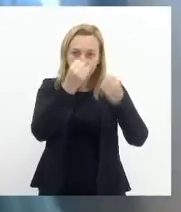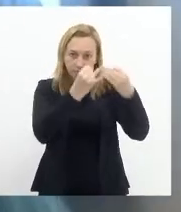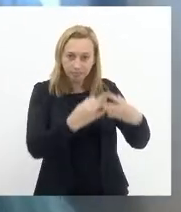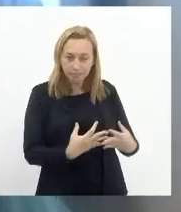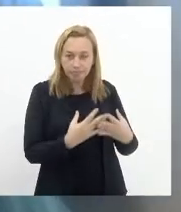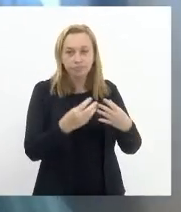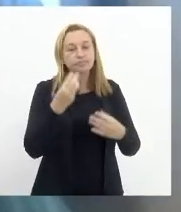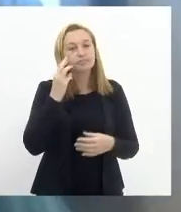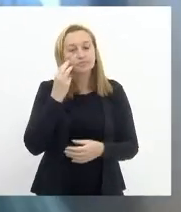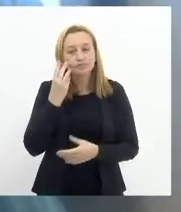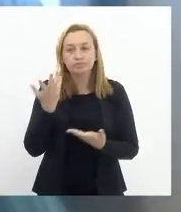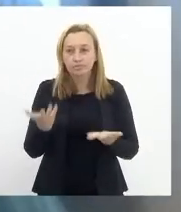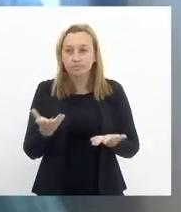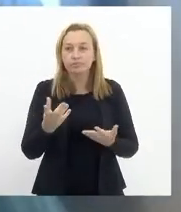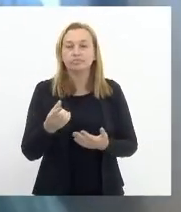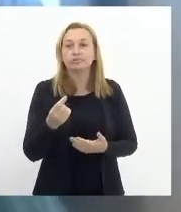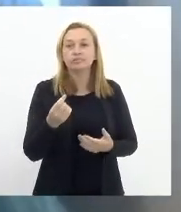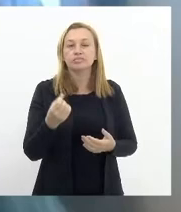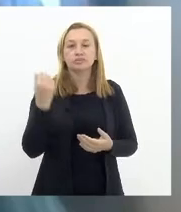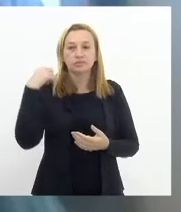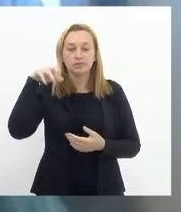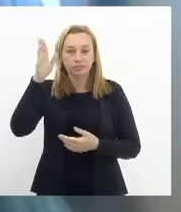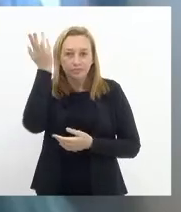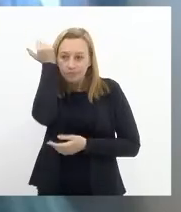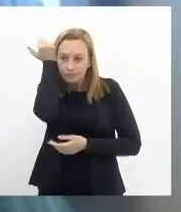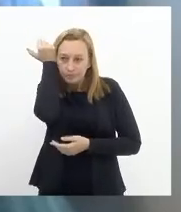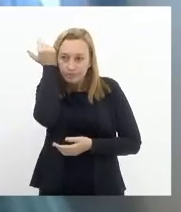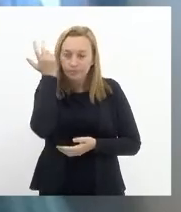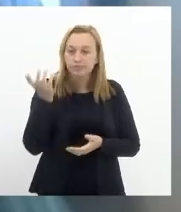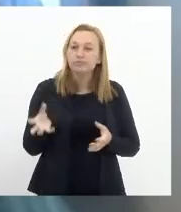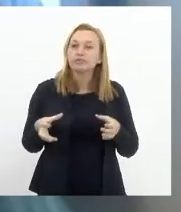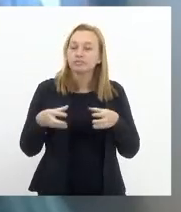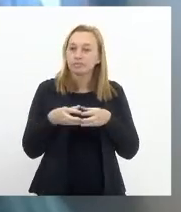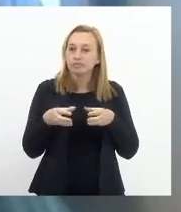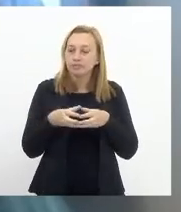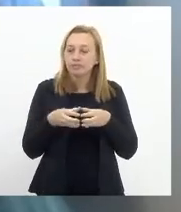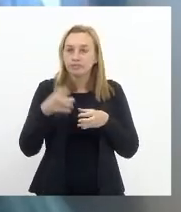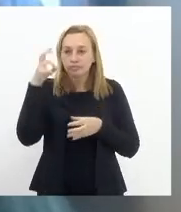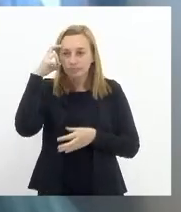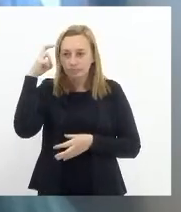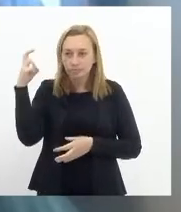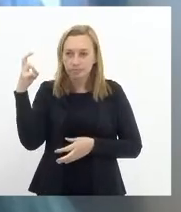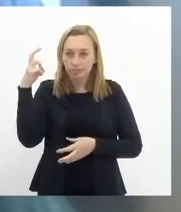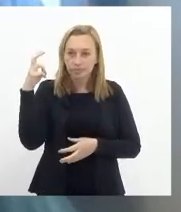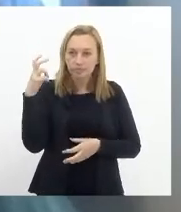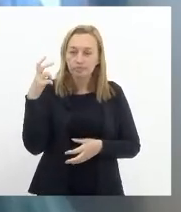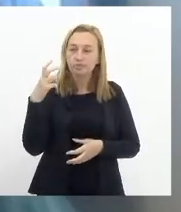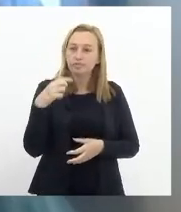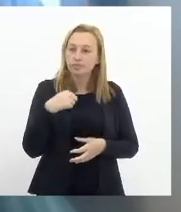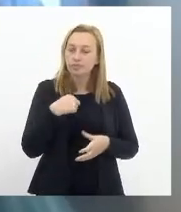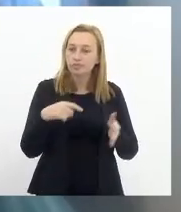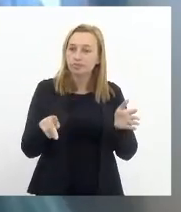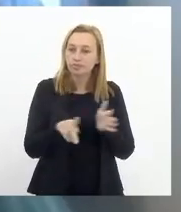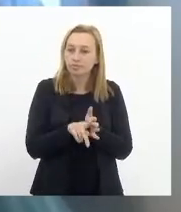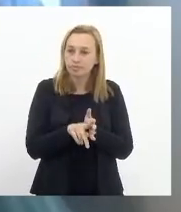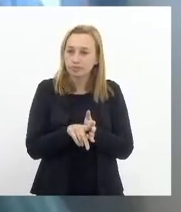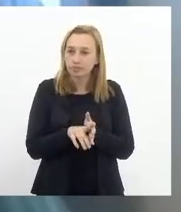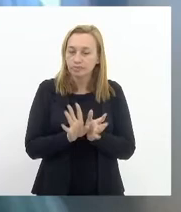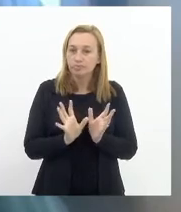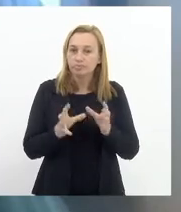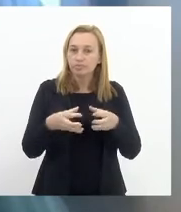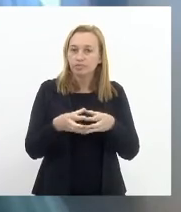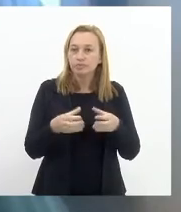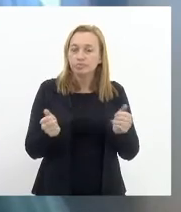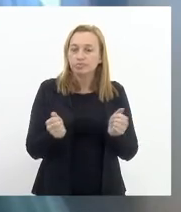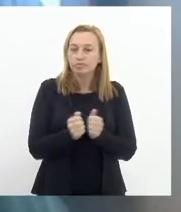na o elomar coelho preside a comissão de cultura eu sou membro efetivo junto com